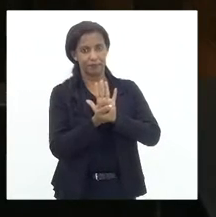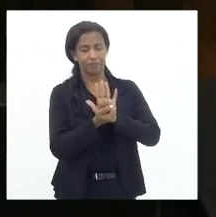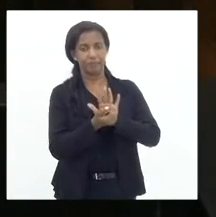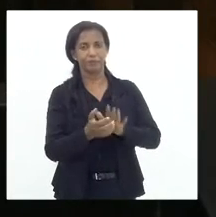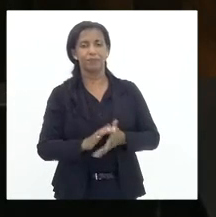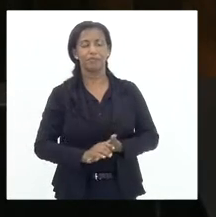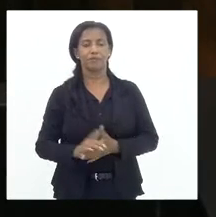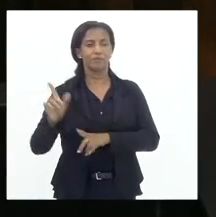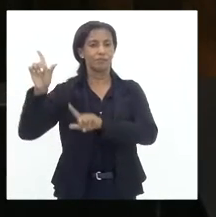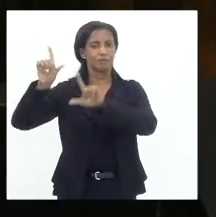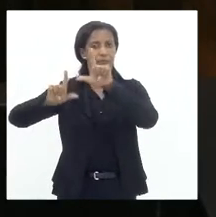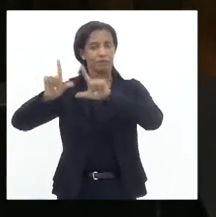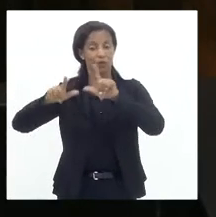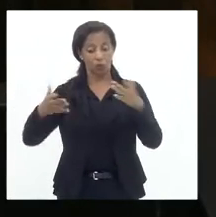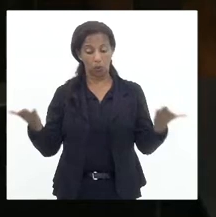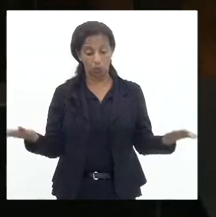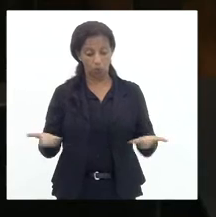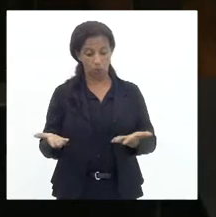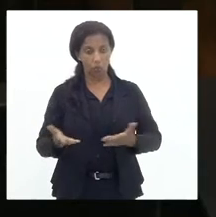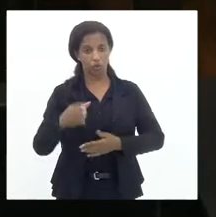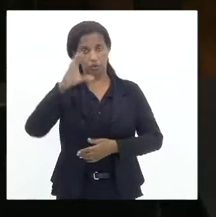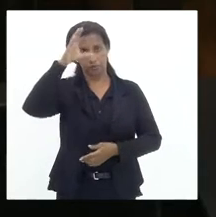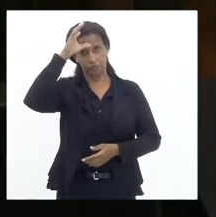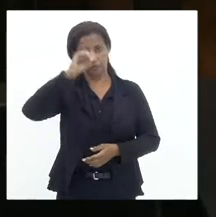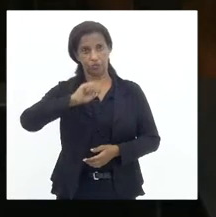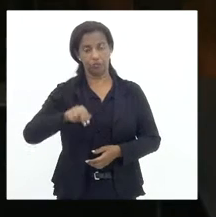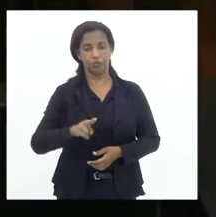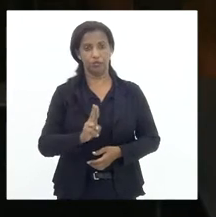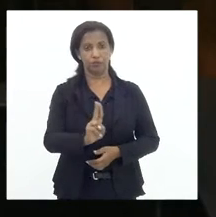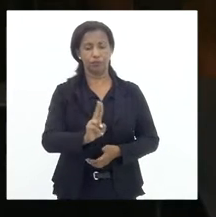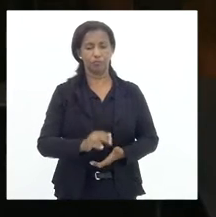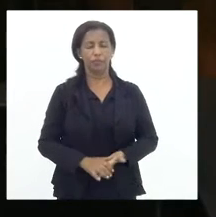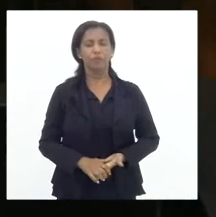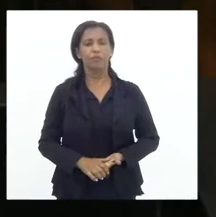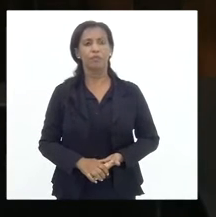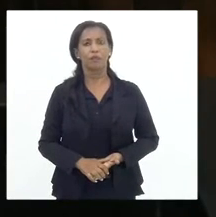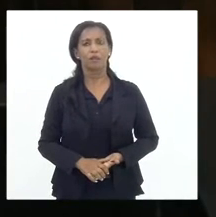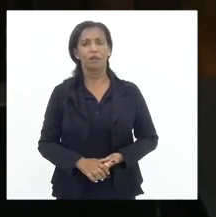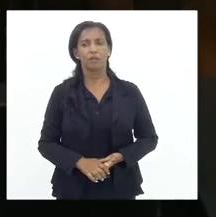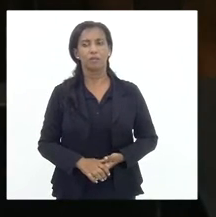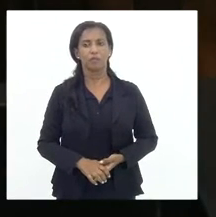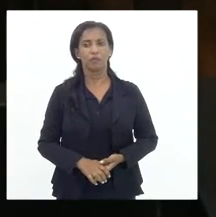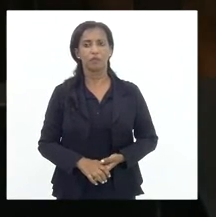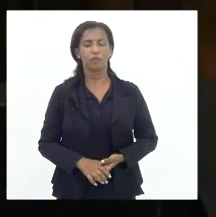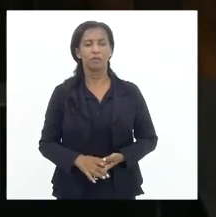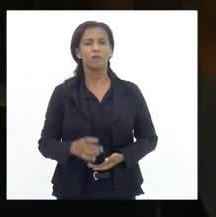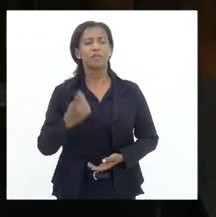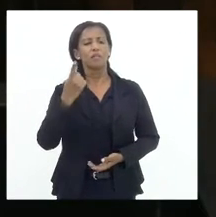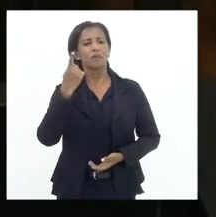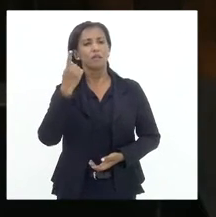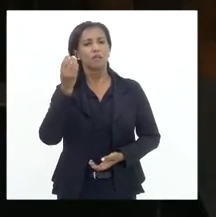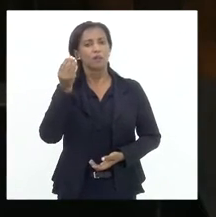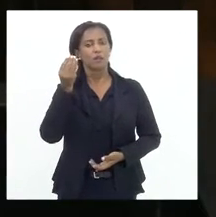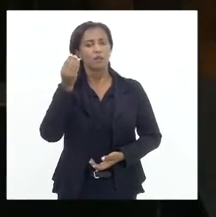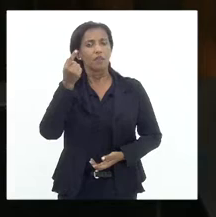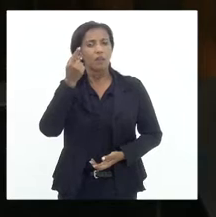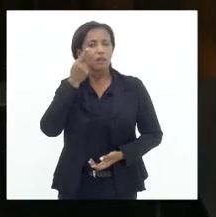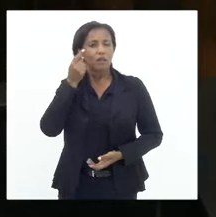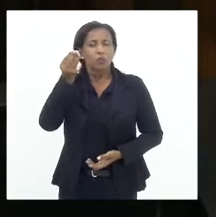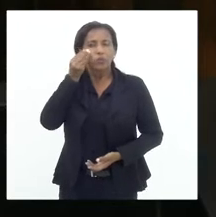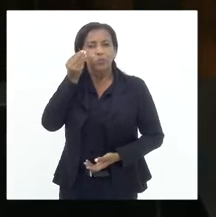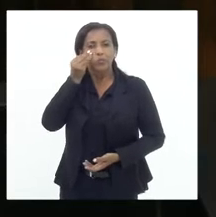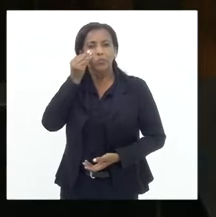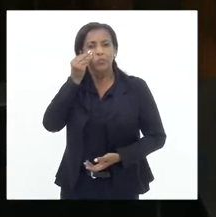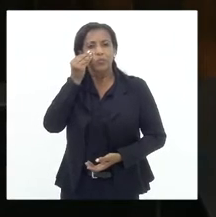nobre presidente, deputada Tia Ju, ouvindo uma excelente entrevista na